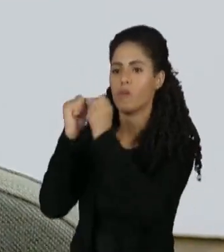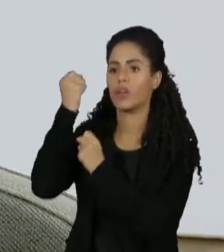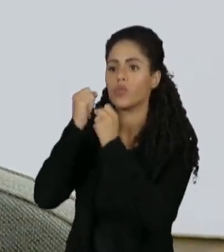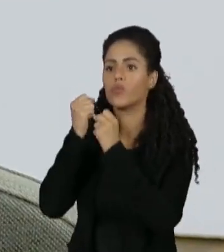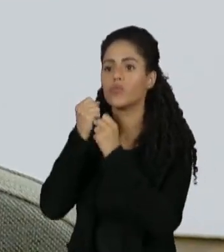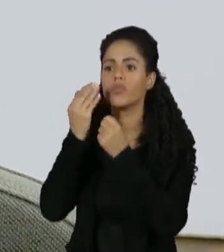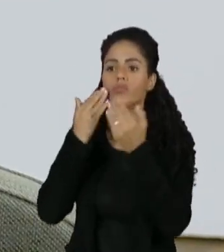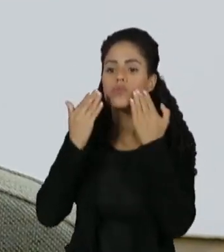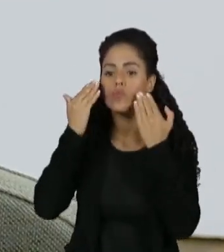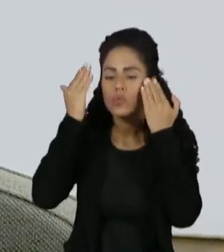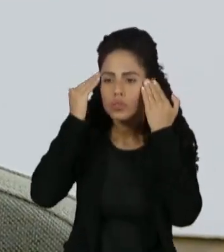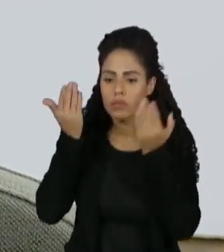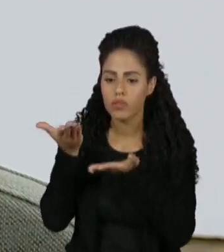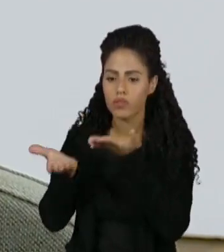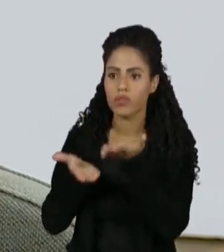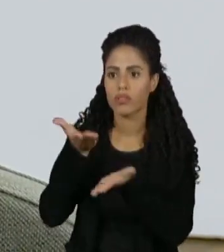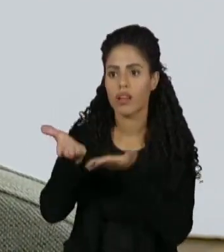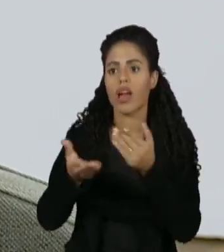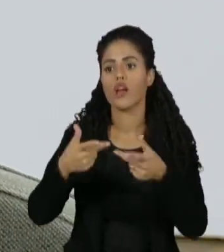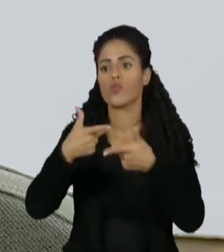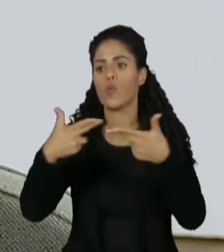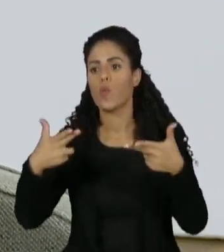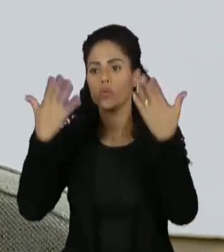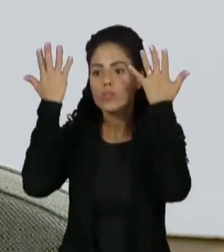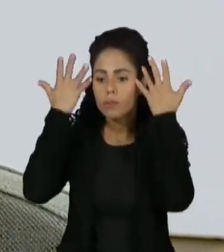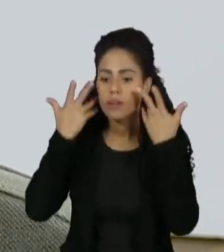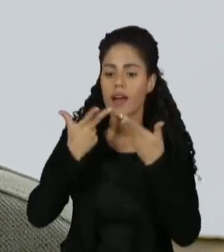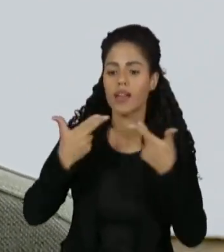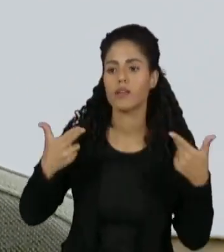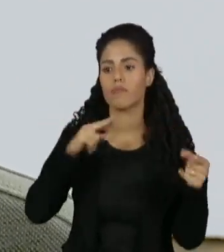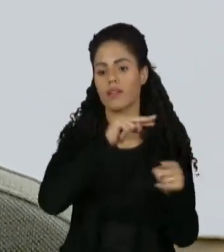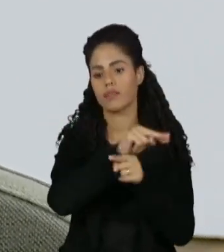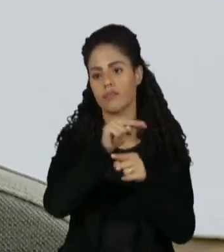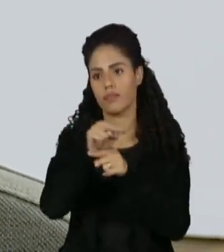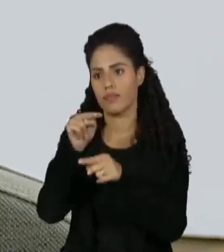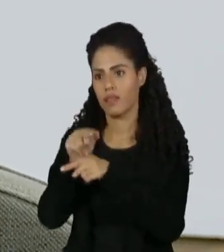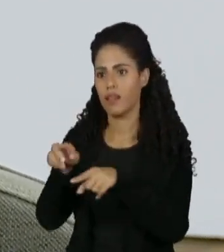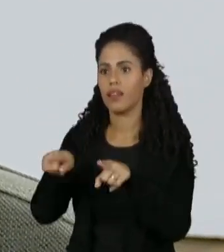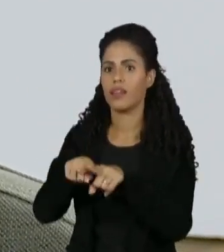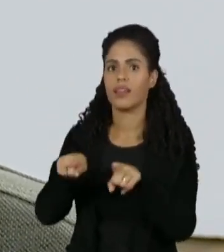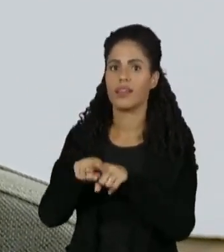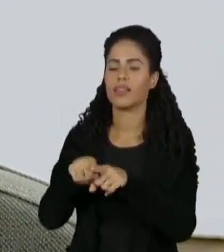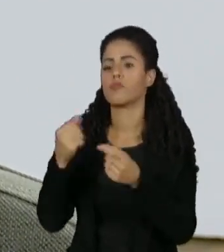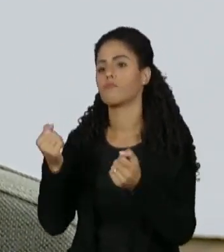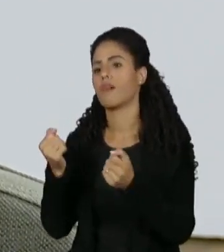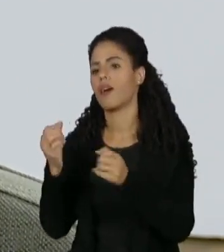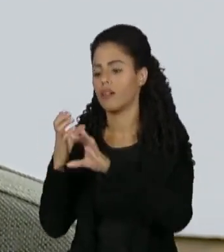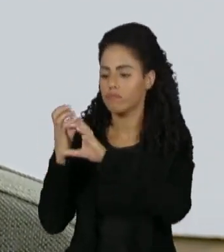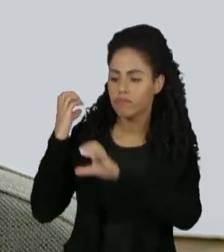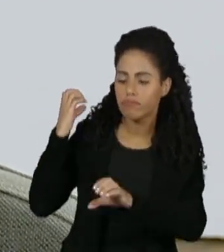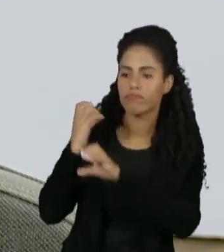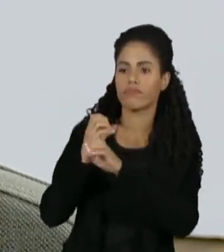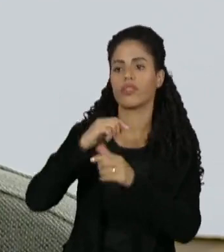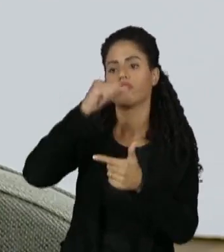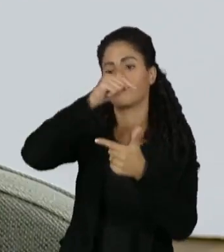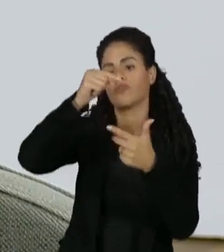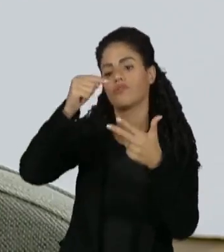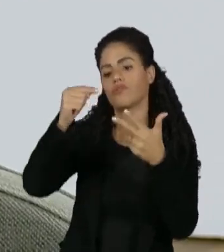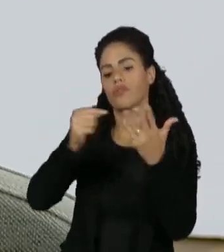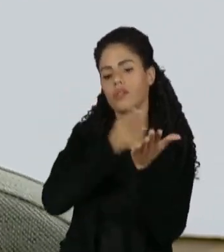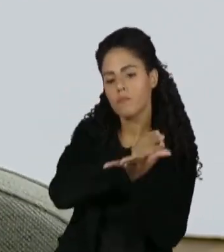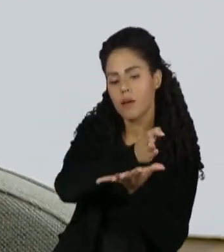cosméticos, de produtos veterinários, de produtos de arquitetura, de engenharia e vários outros,